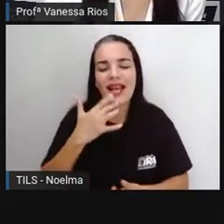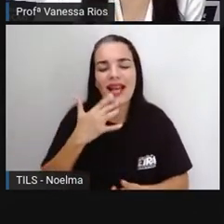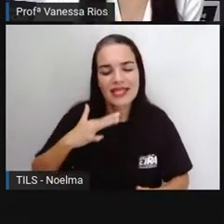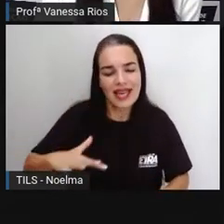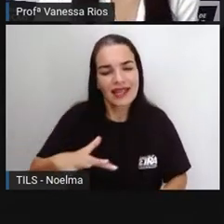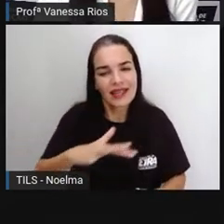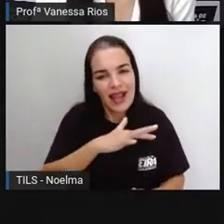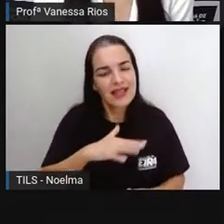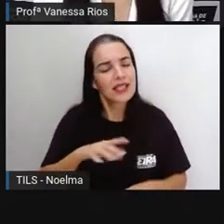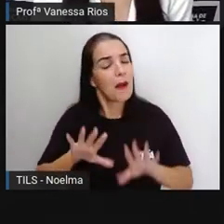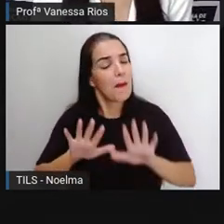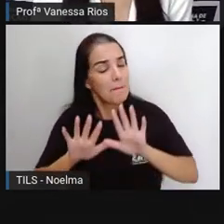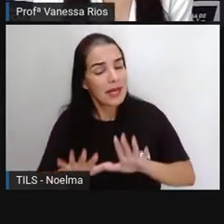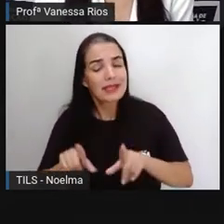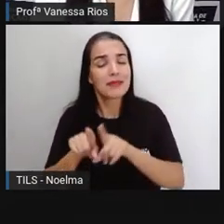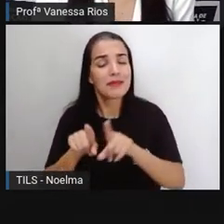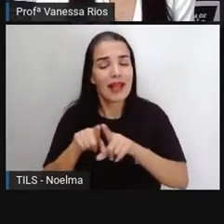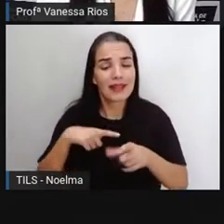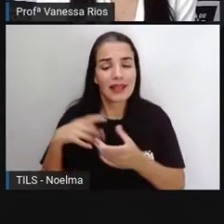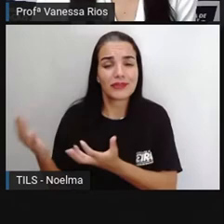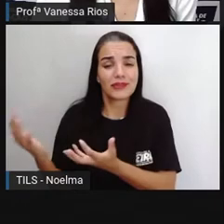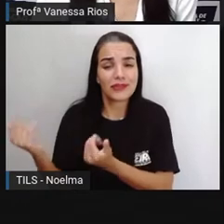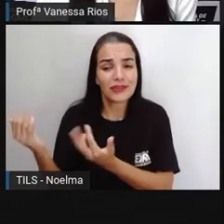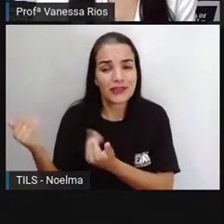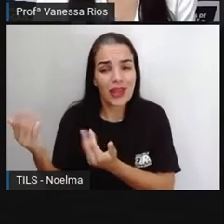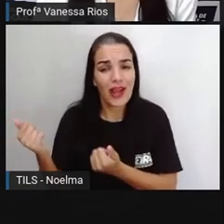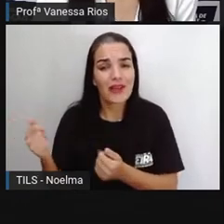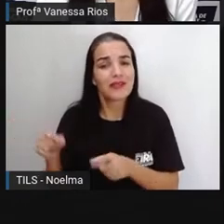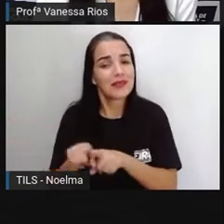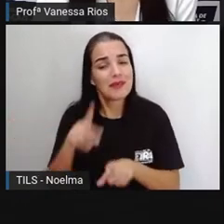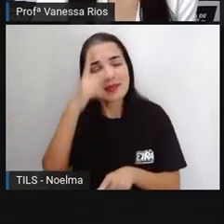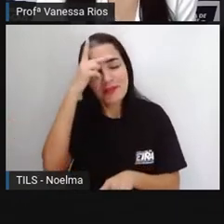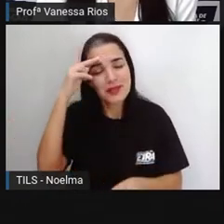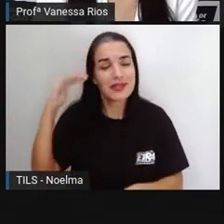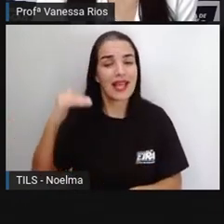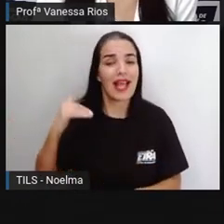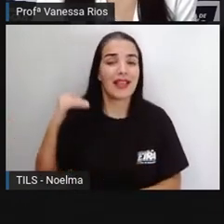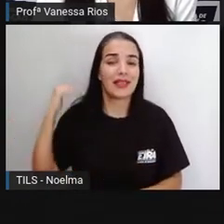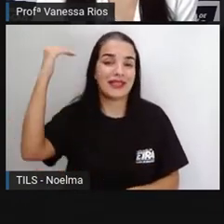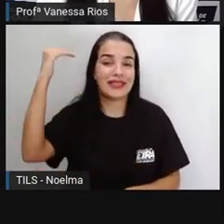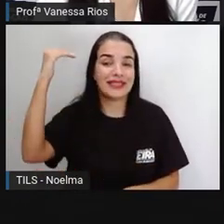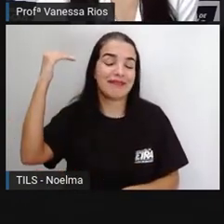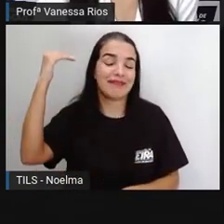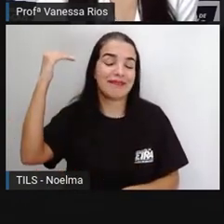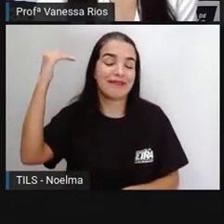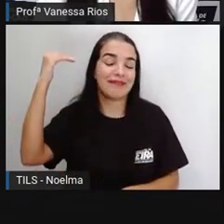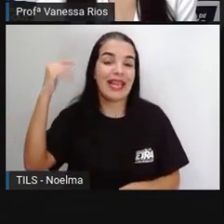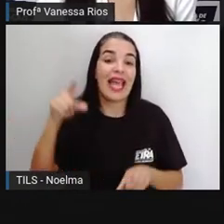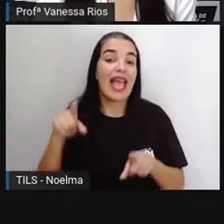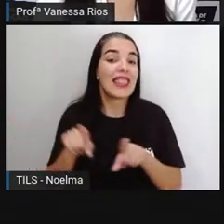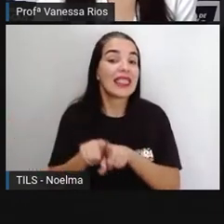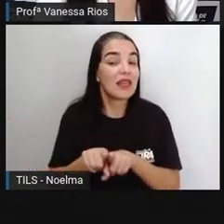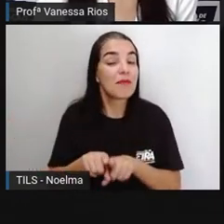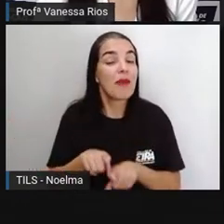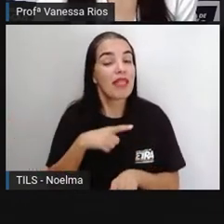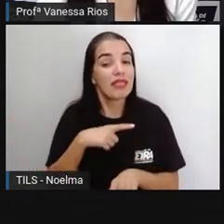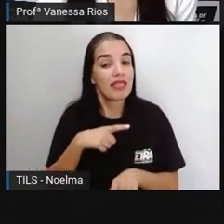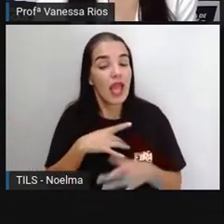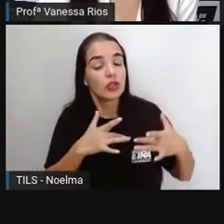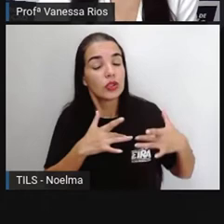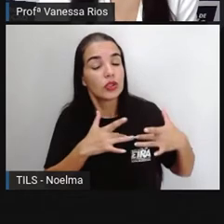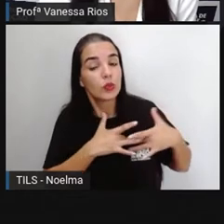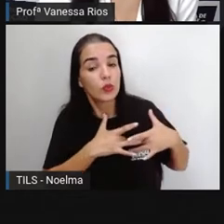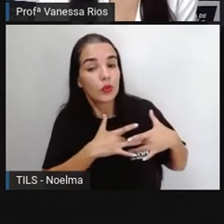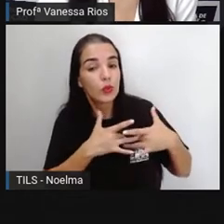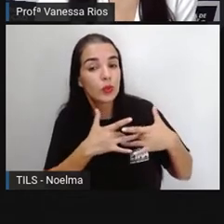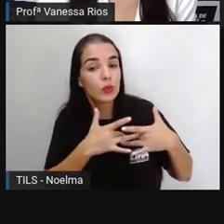aí para os jovens, para os adolescentes e até para os adultos e que também tem aí as suas contribuições